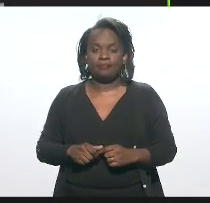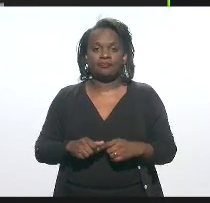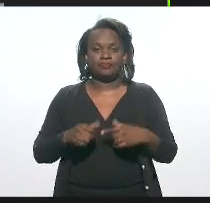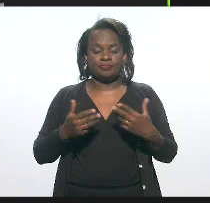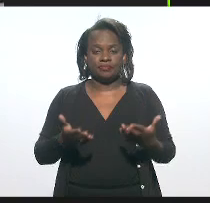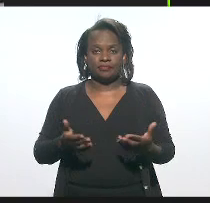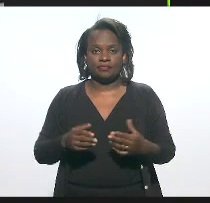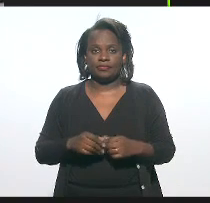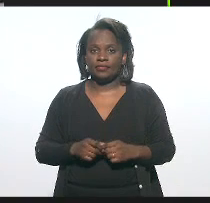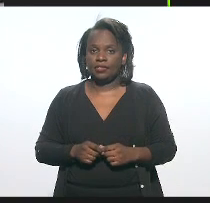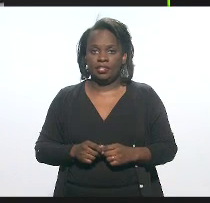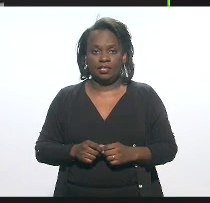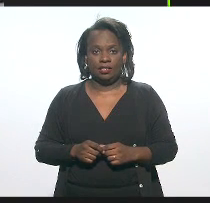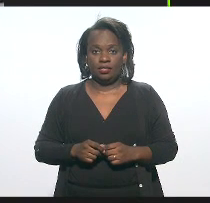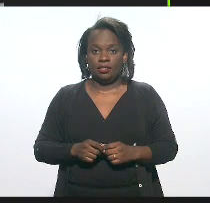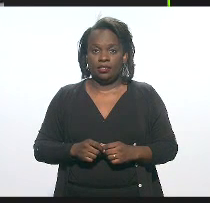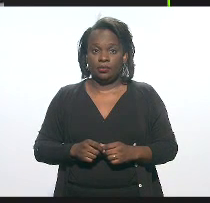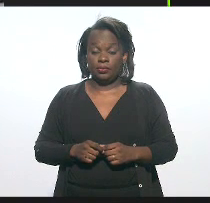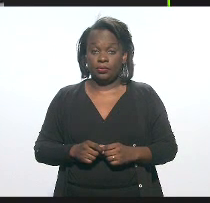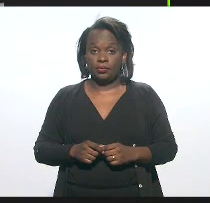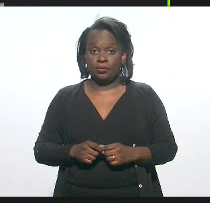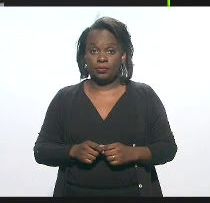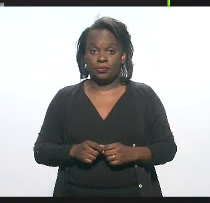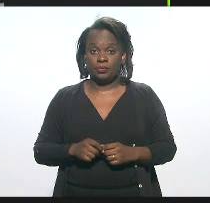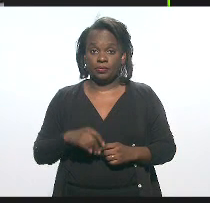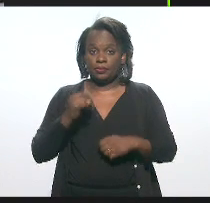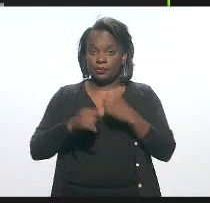eu costumo...